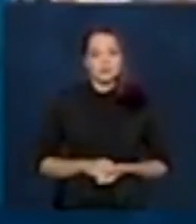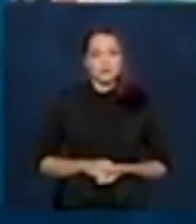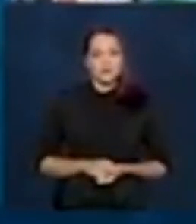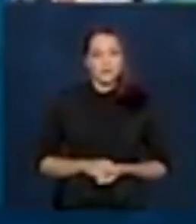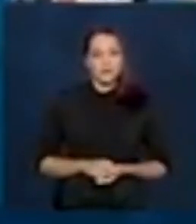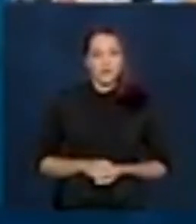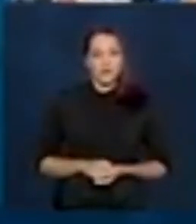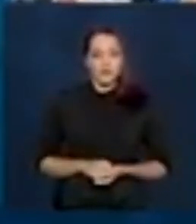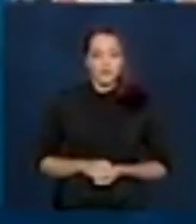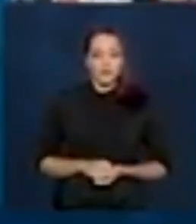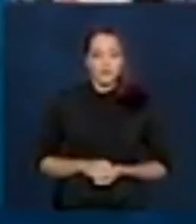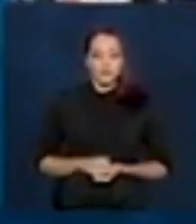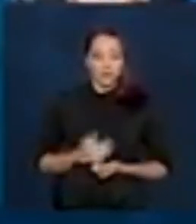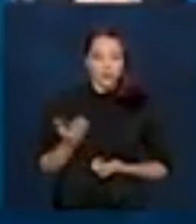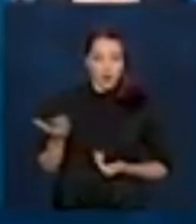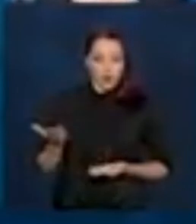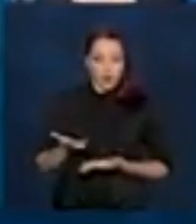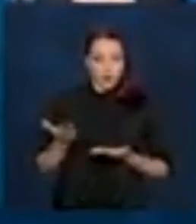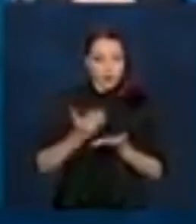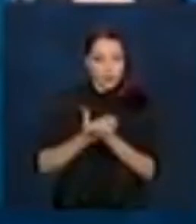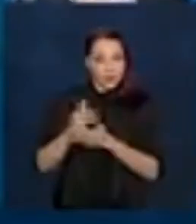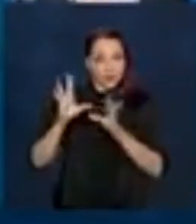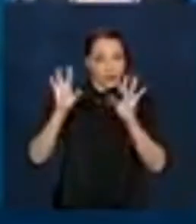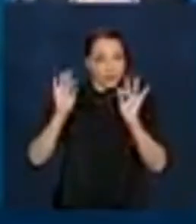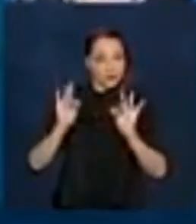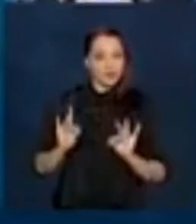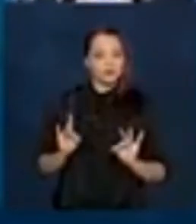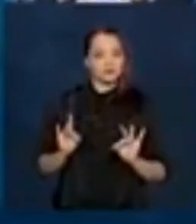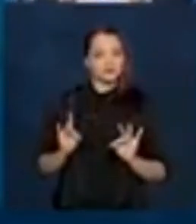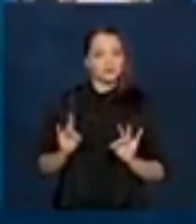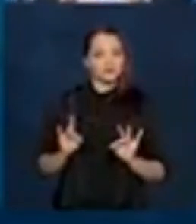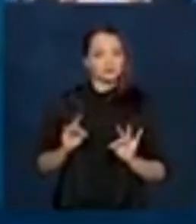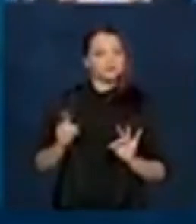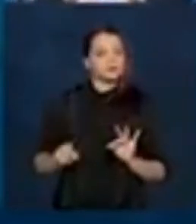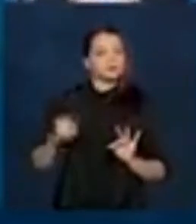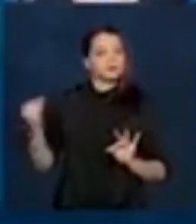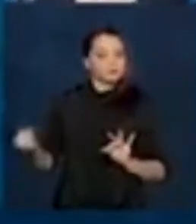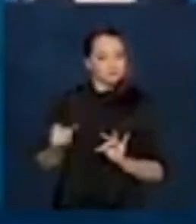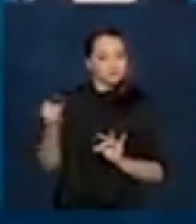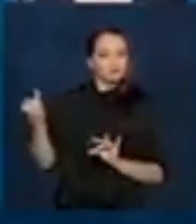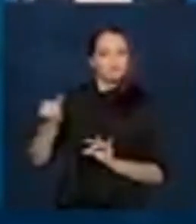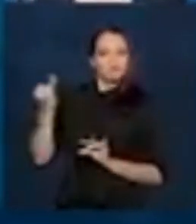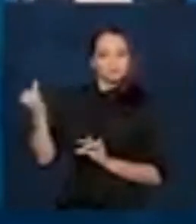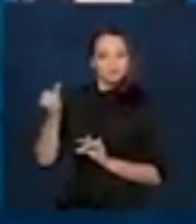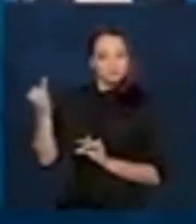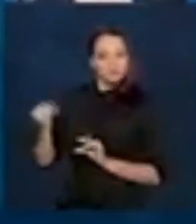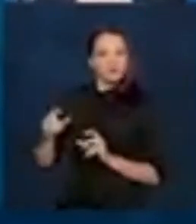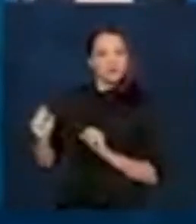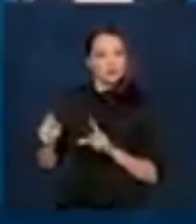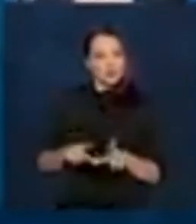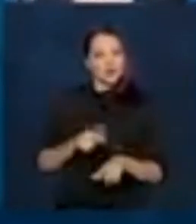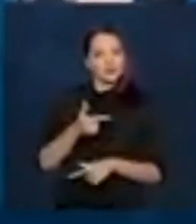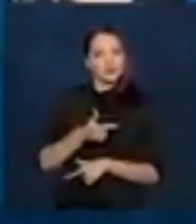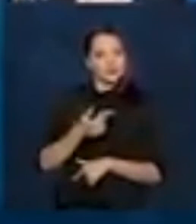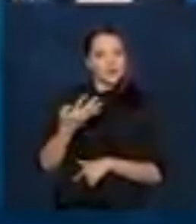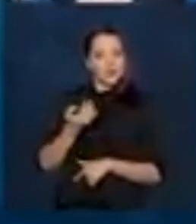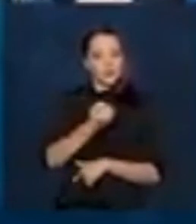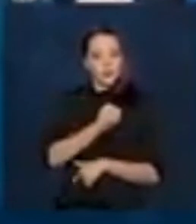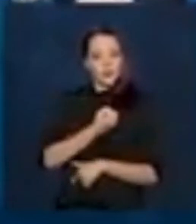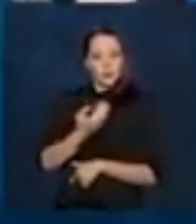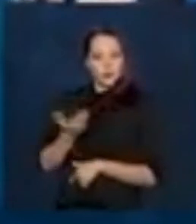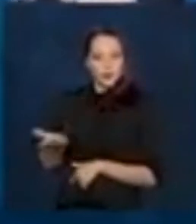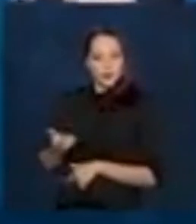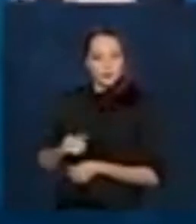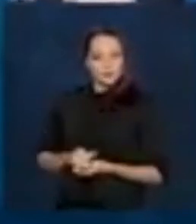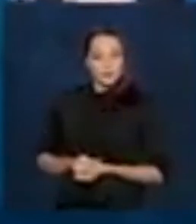Agora a gente vai entrar no detalhe. Pode passar, por favor? Ou seja, isso é muito importante, no slide 24. Neste